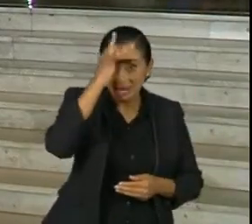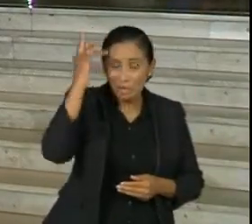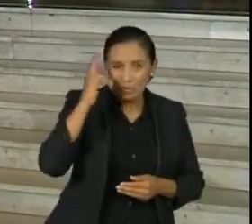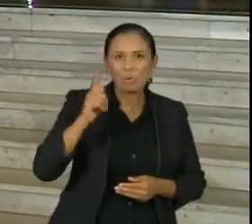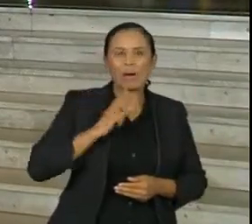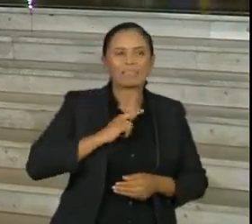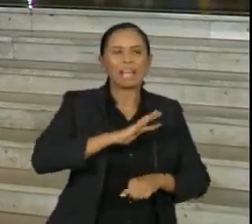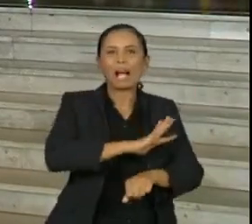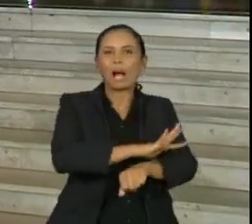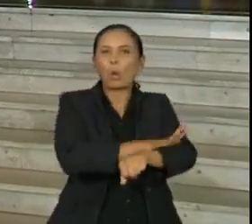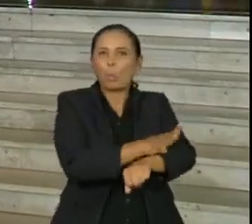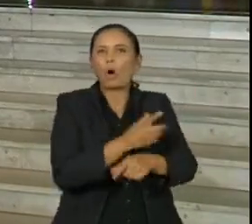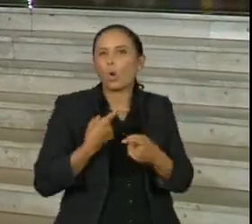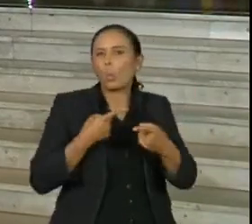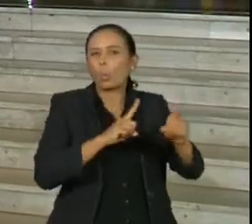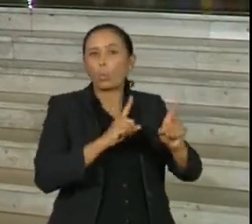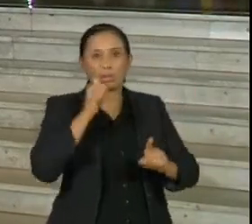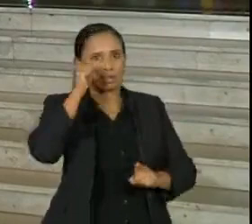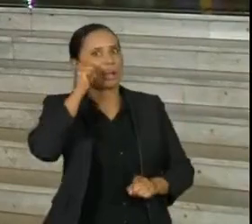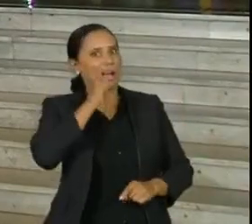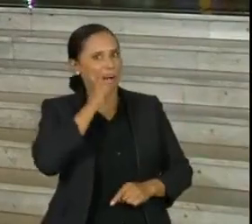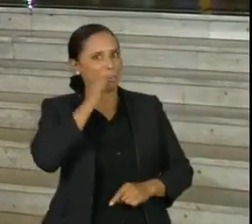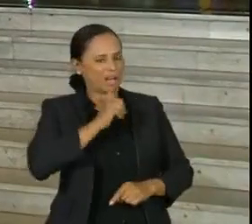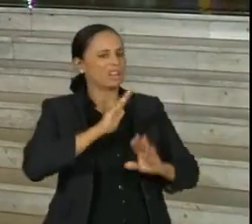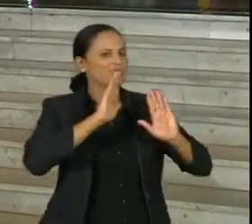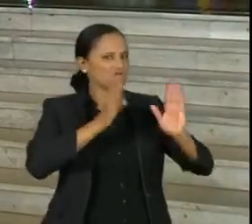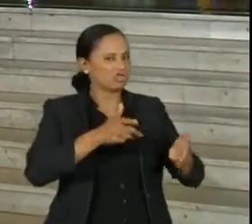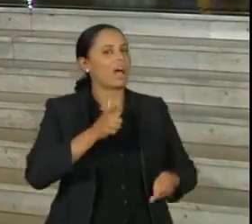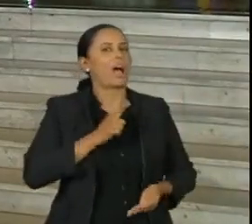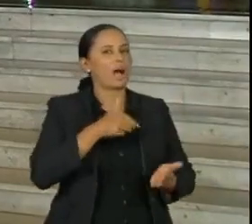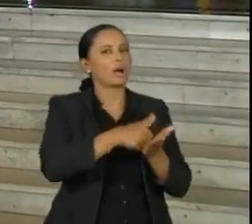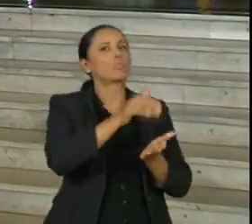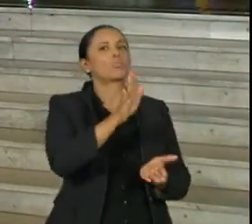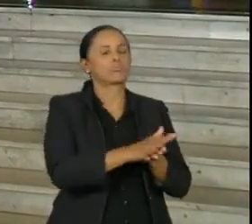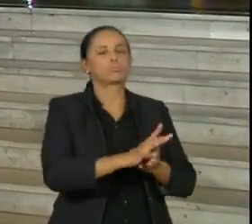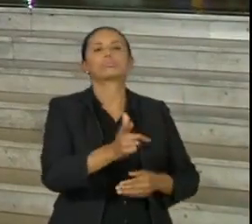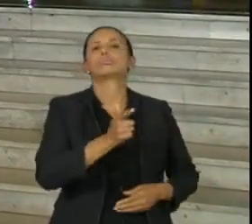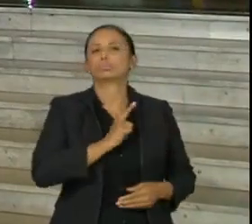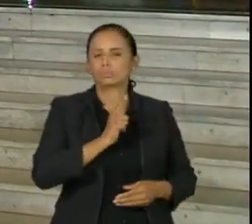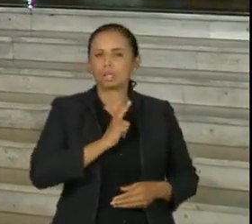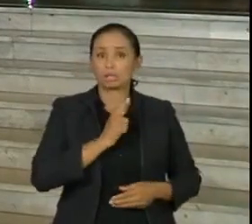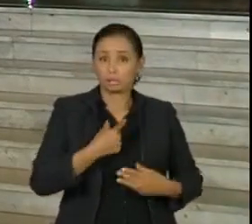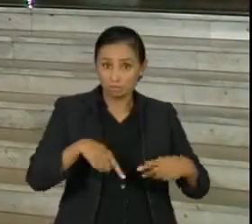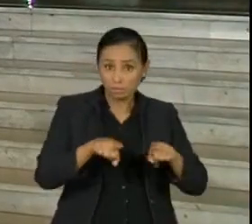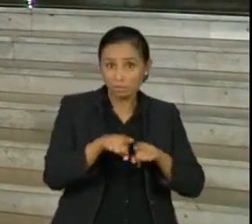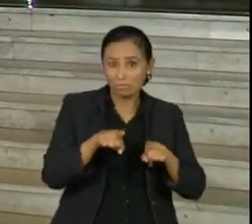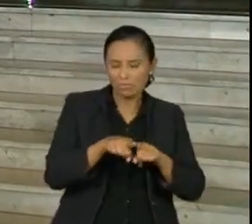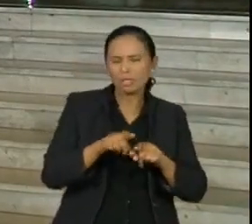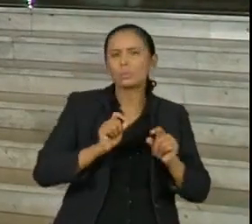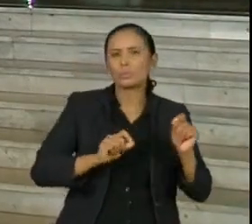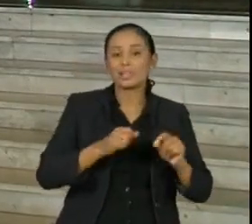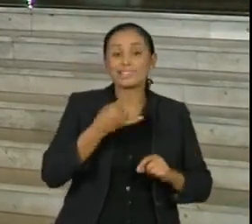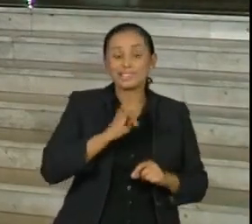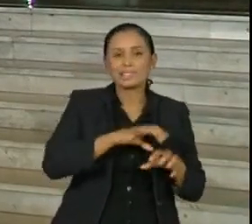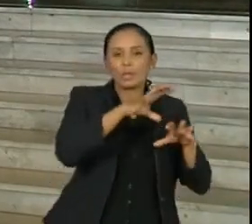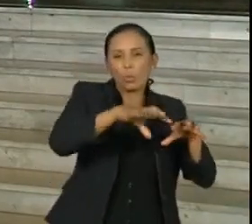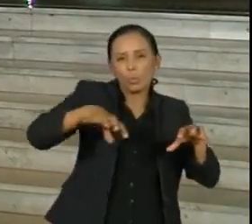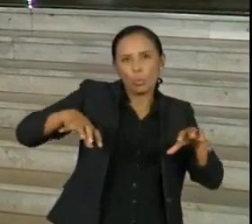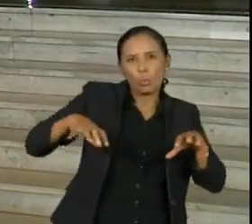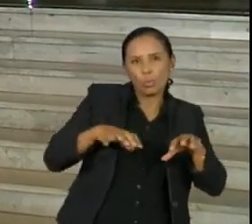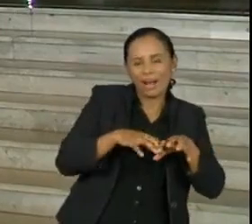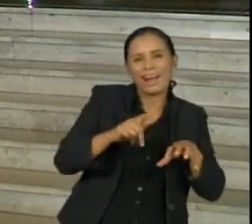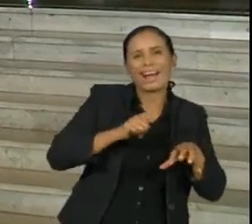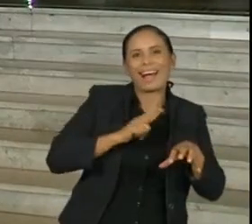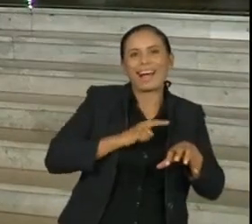discriminação contra mulheres nos serviços públicos. Ou seja, nos estabelecimentos que recebem a